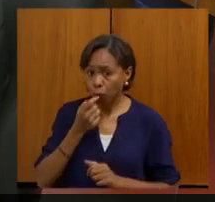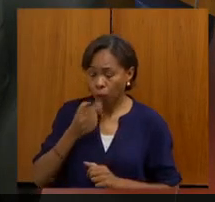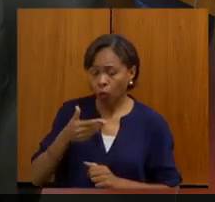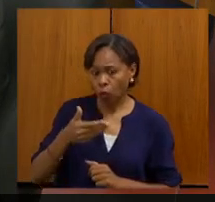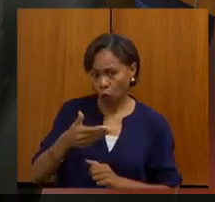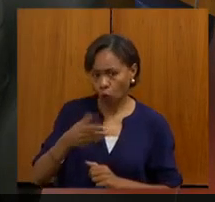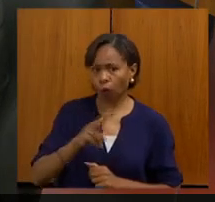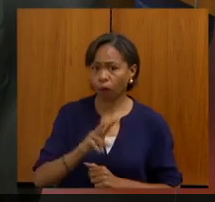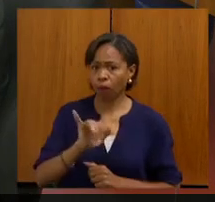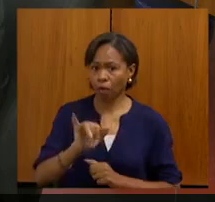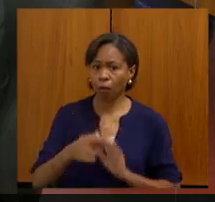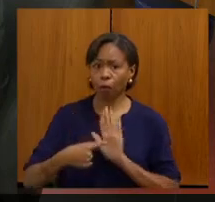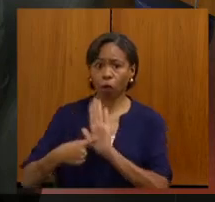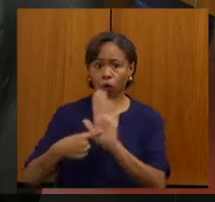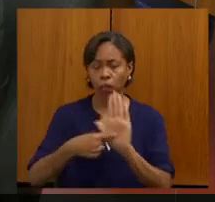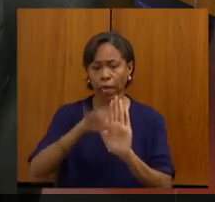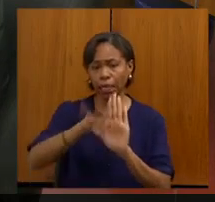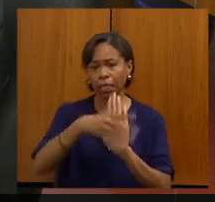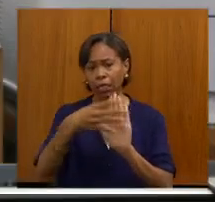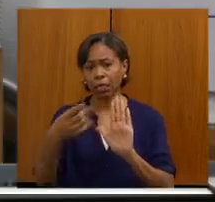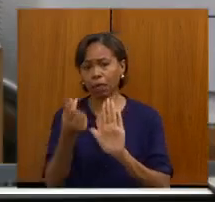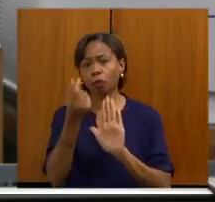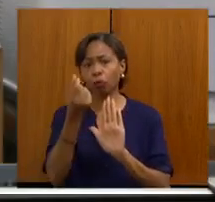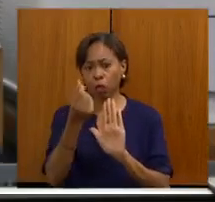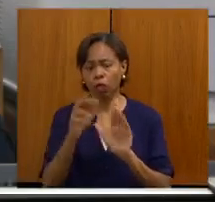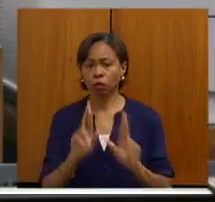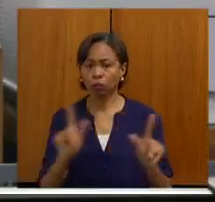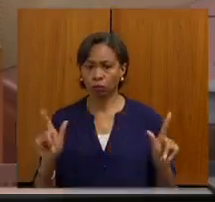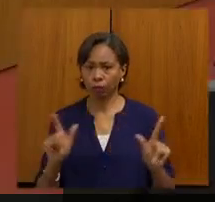tabela, provavelmente uma tabela diferenciada.